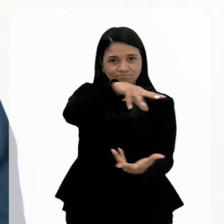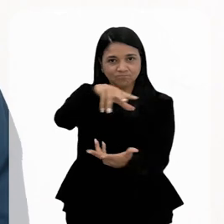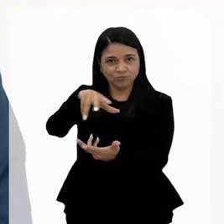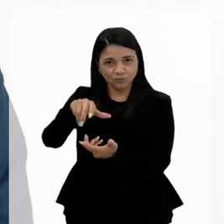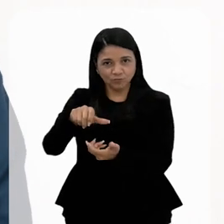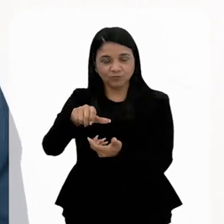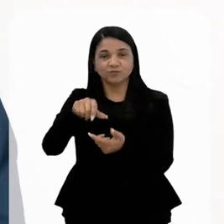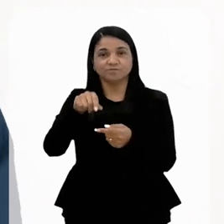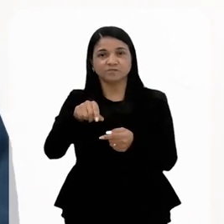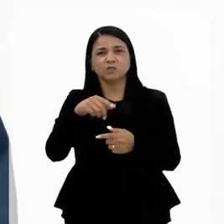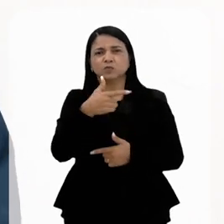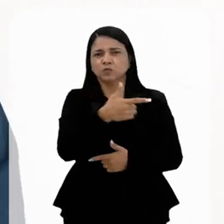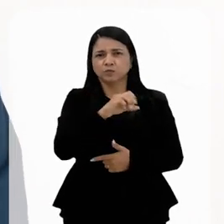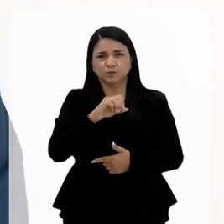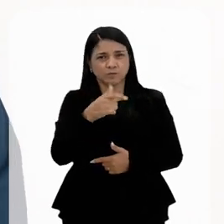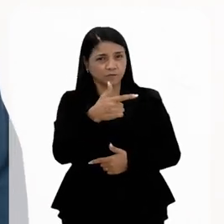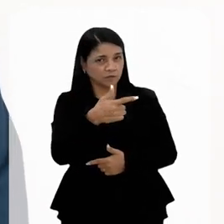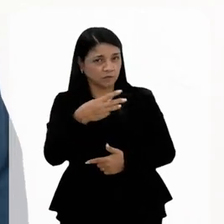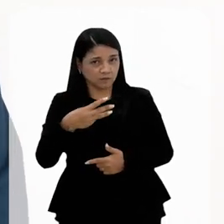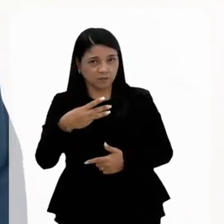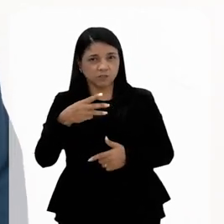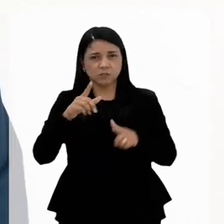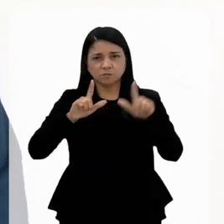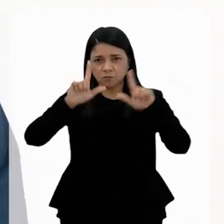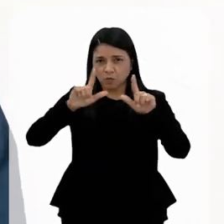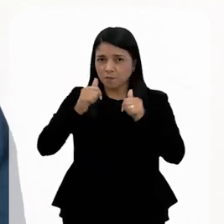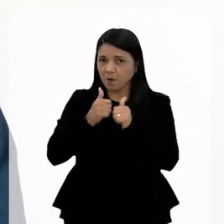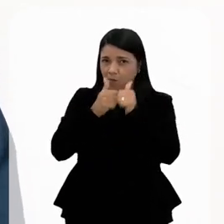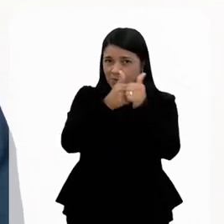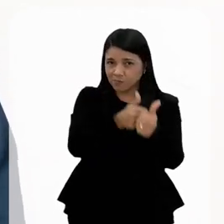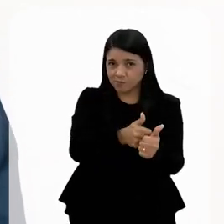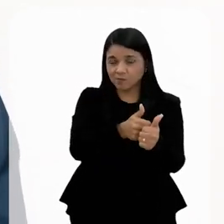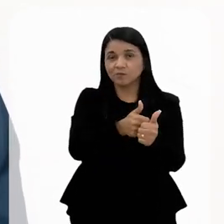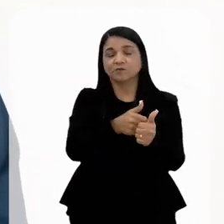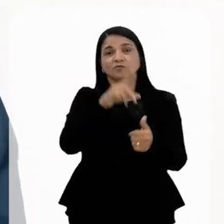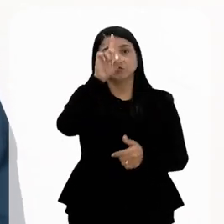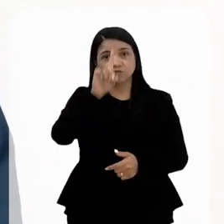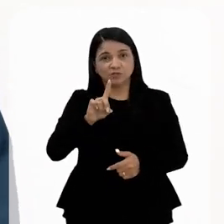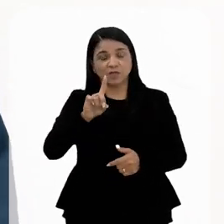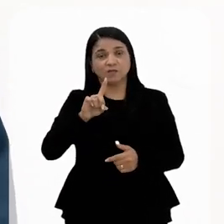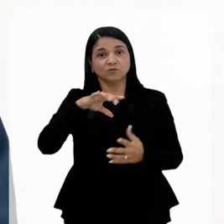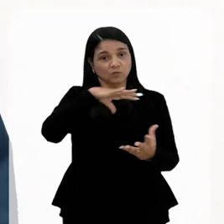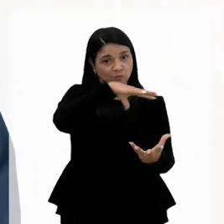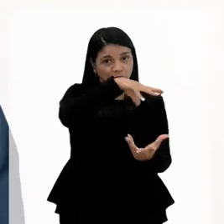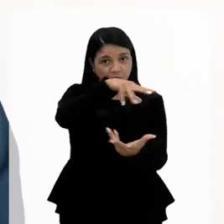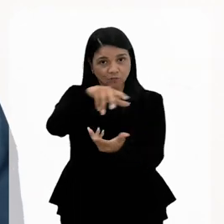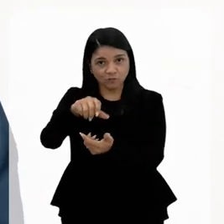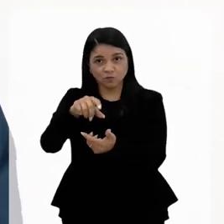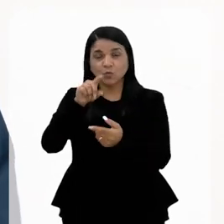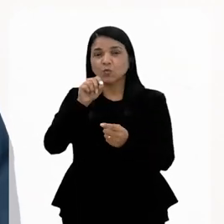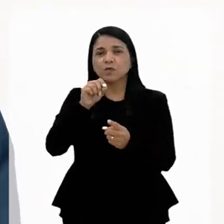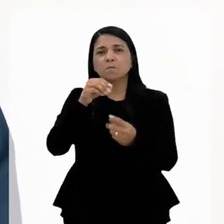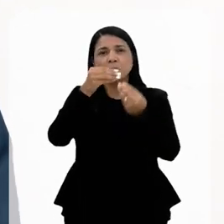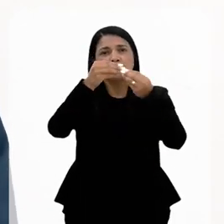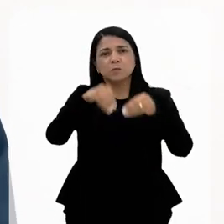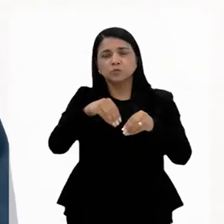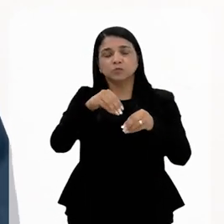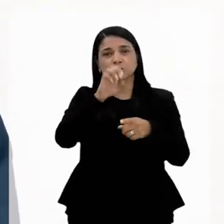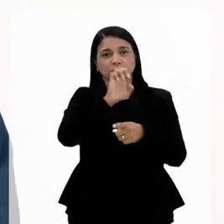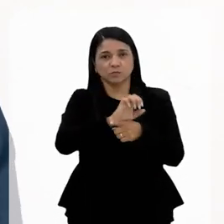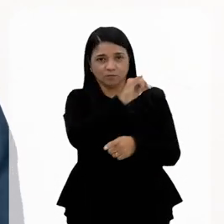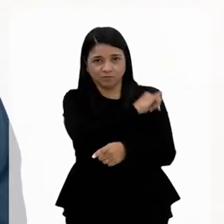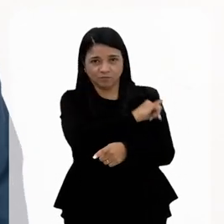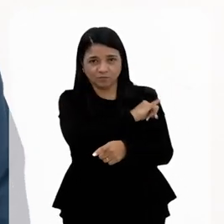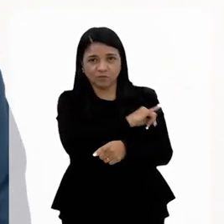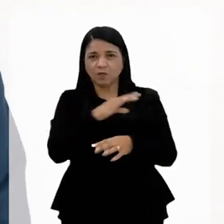acompanhou, no ano de 2023, vários programas relacionados ao direito internacional, aquilo que afeta o Rio de Janeiro, a todos